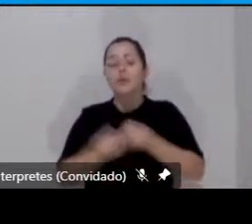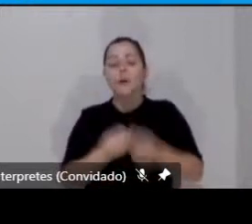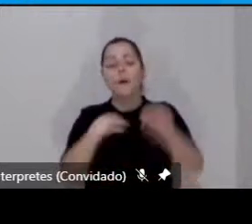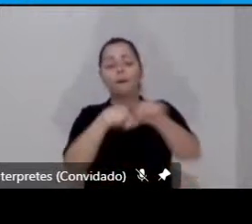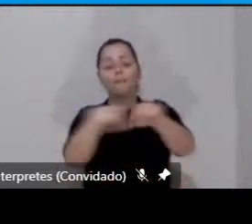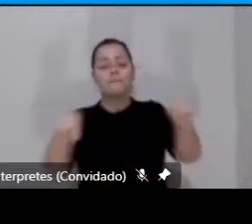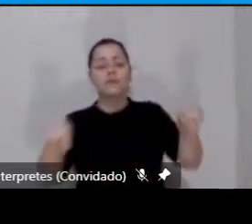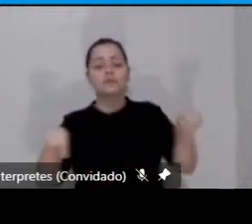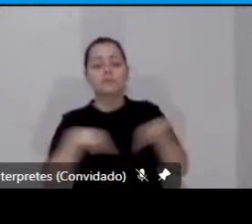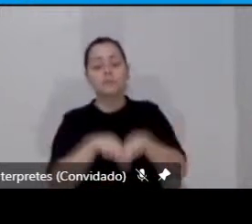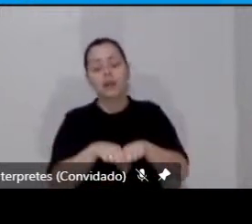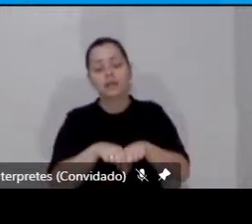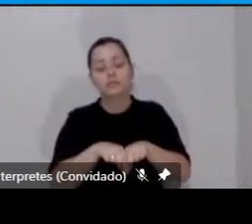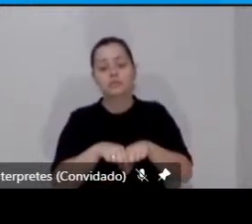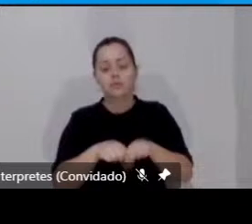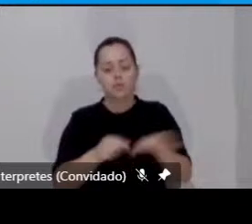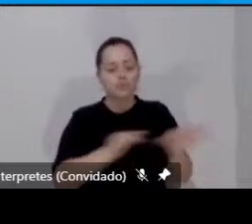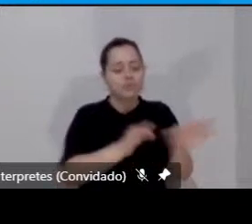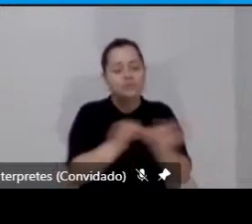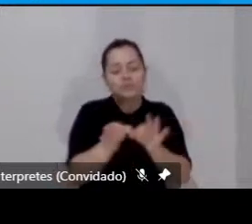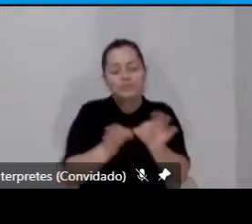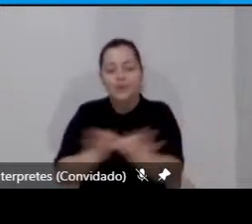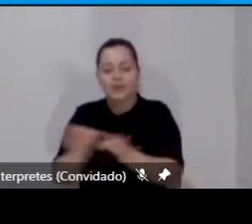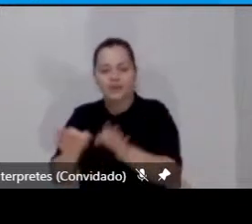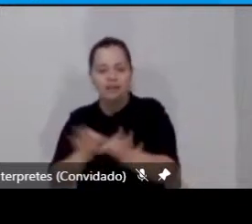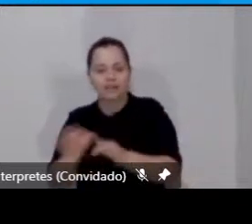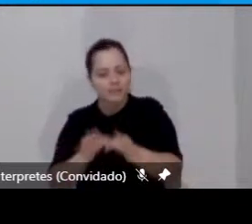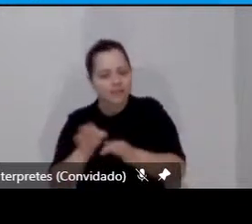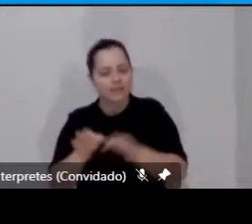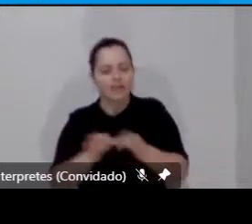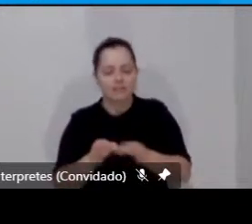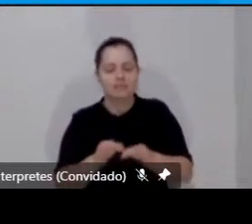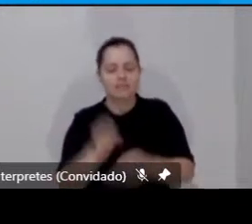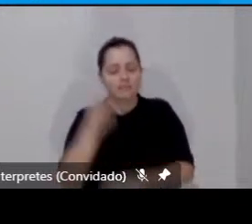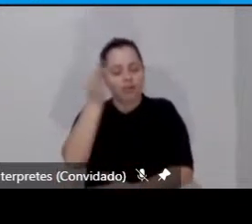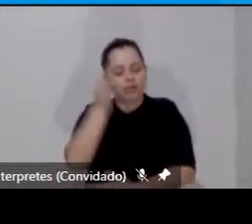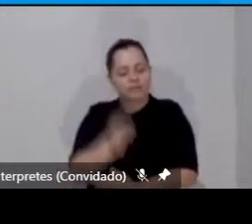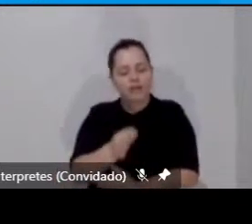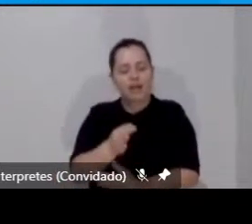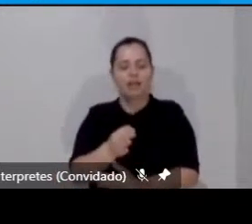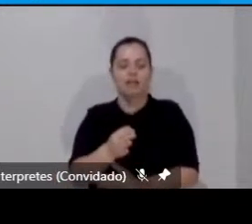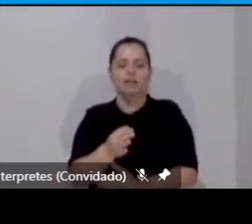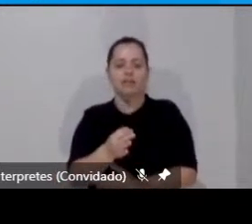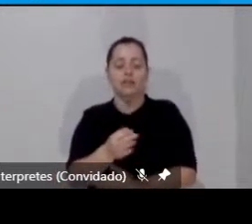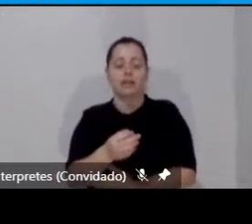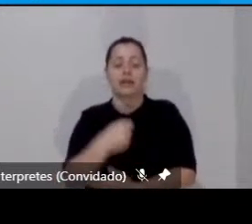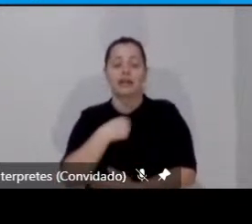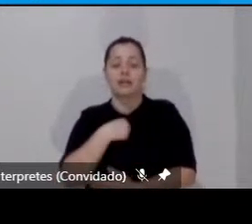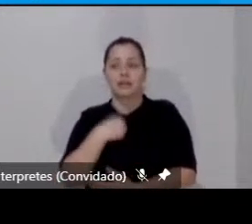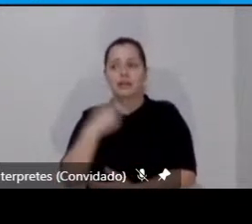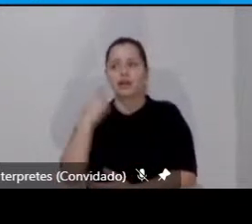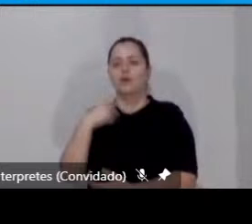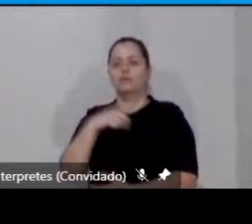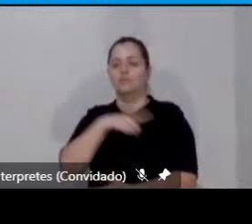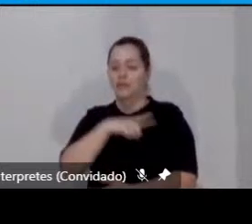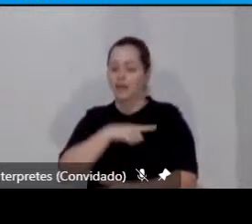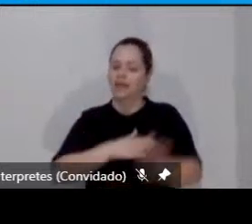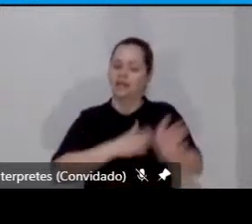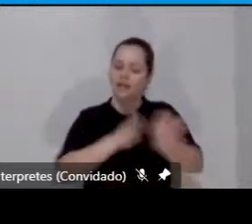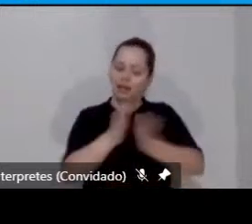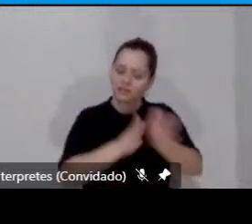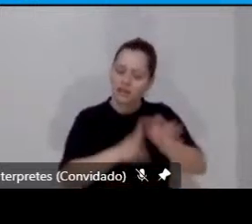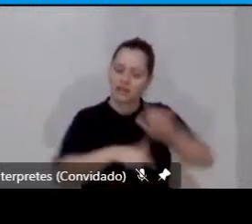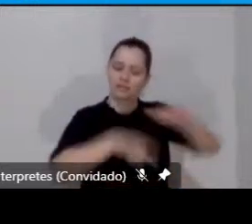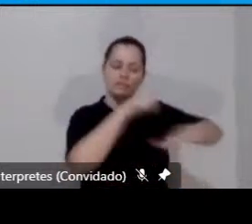se organiza de forma que eu tenha acesso ao trabalho, ao